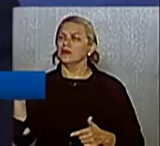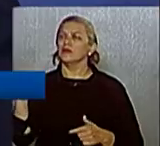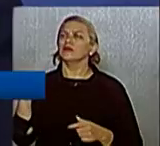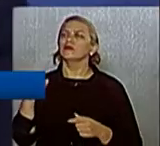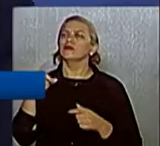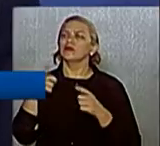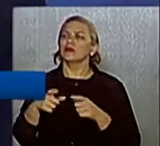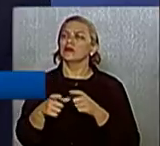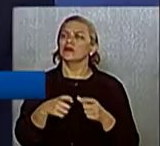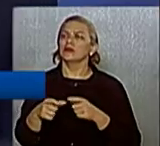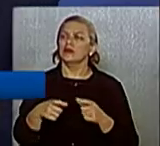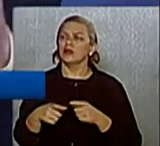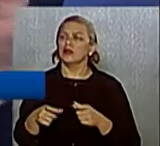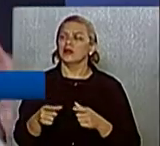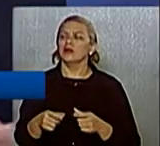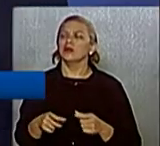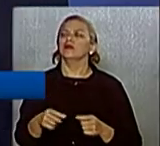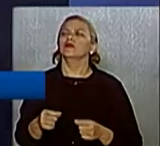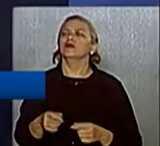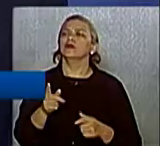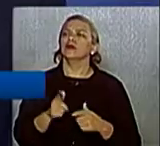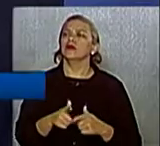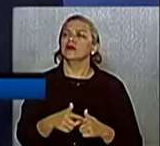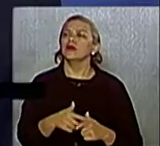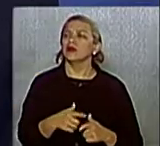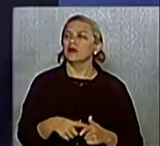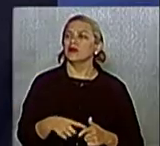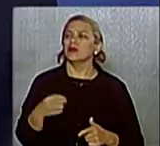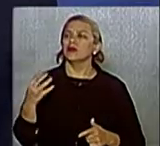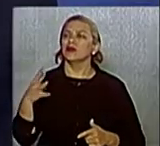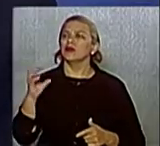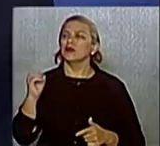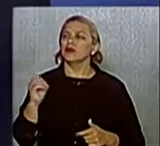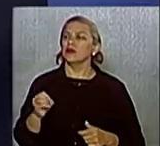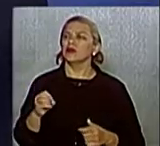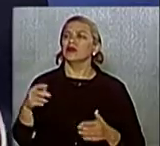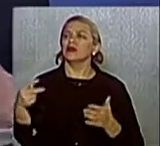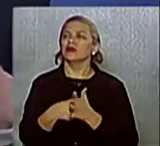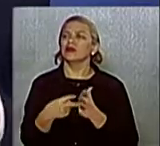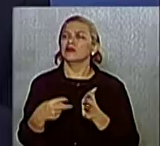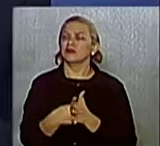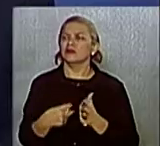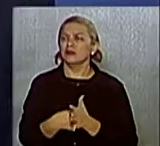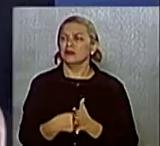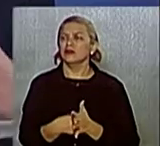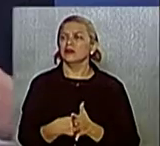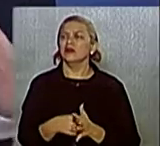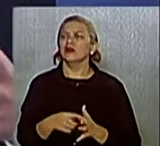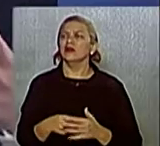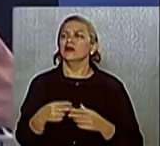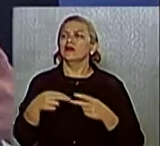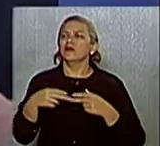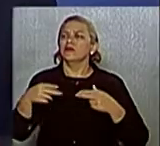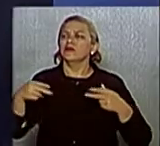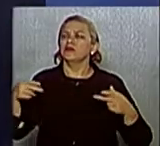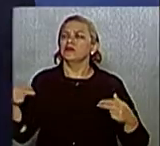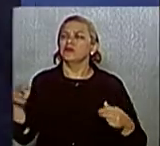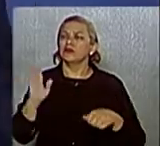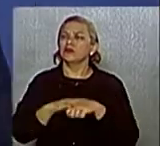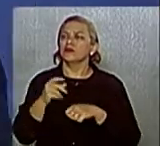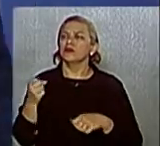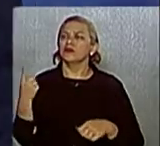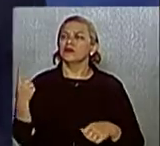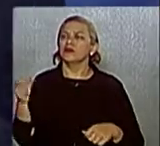bairros irregulares, entre bairros na zona rural e na zona urbana. Ou seja, mais de 15 mil residências